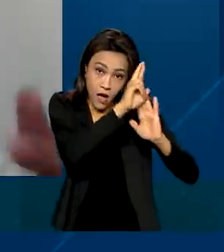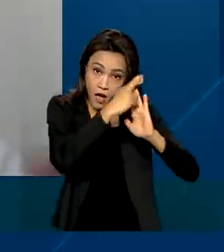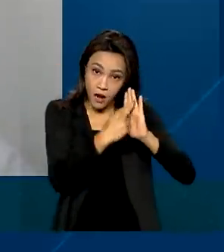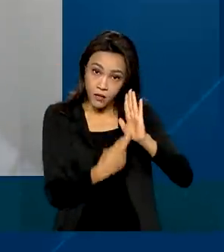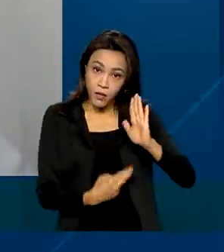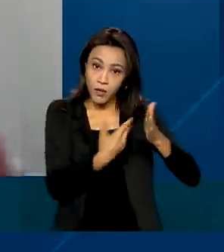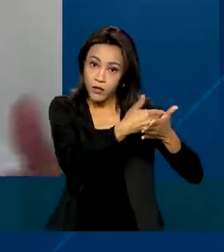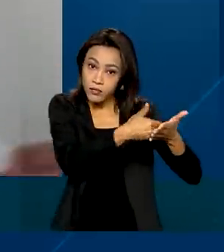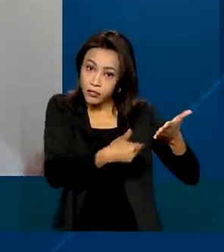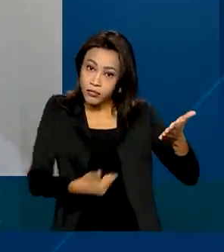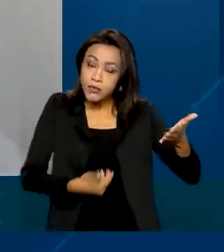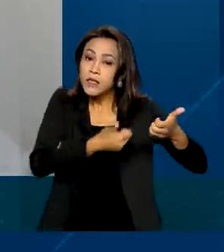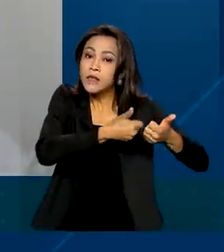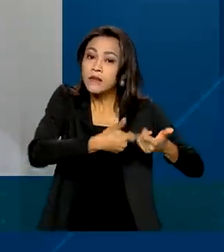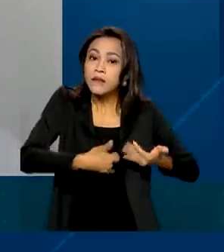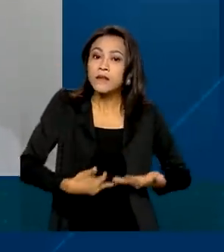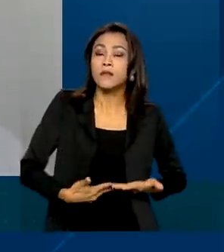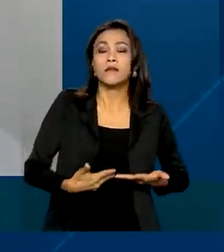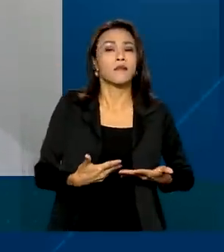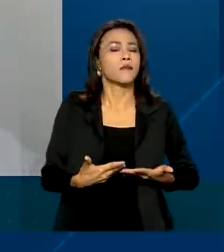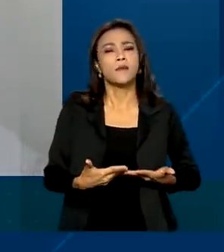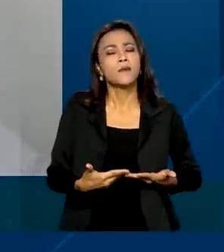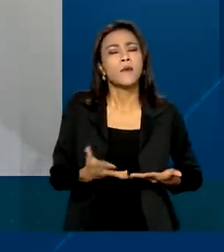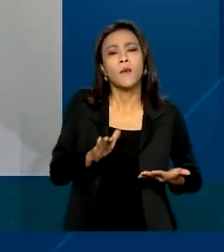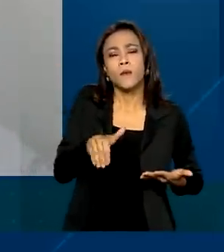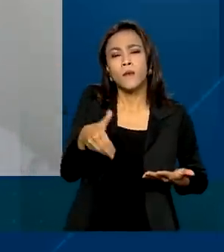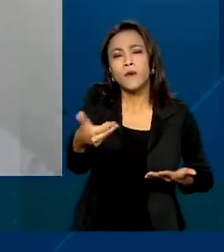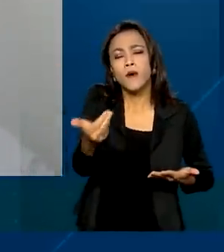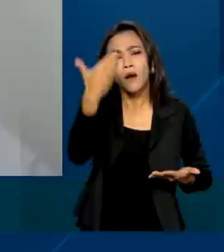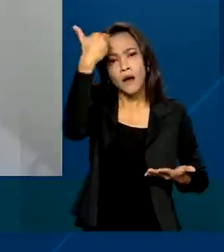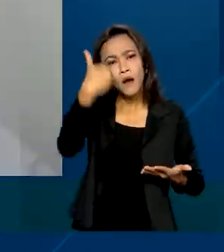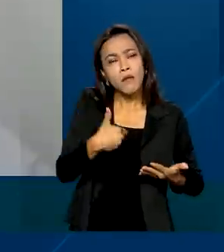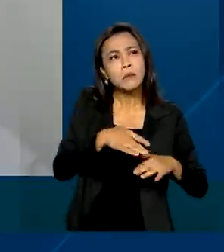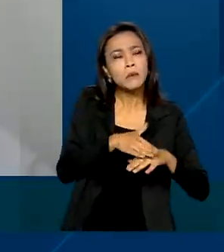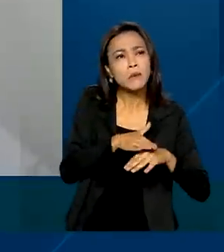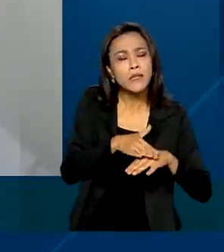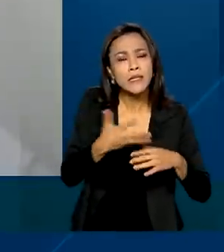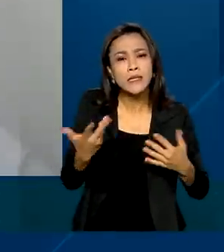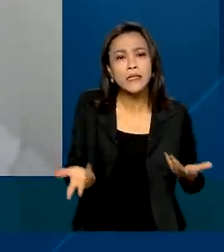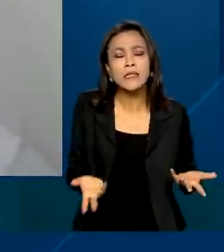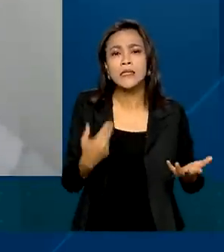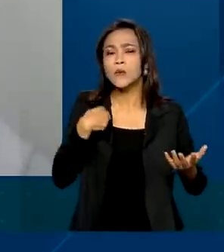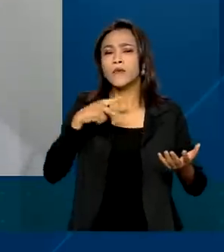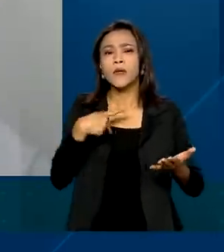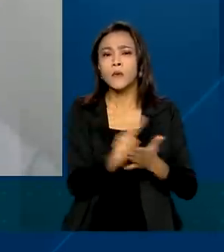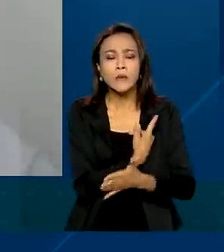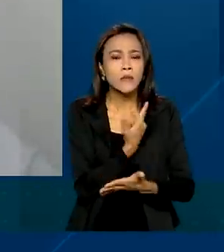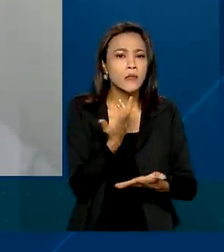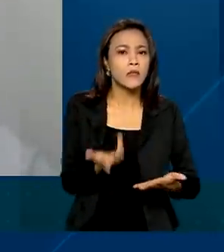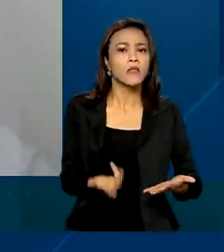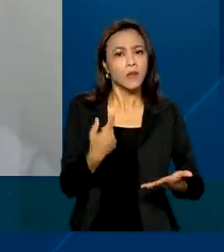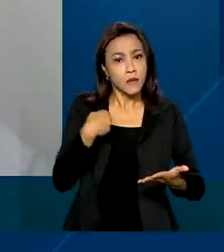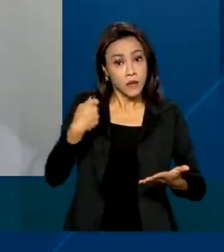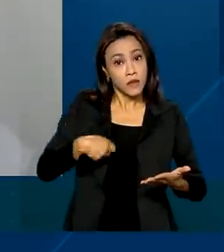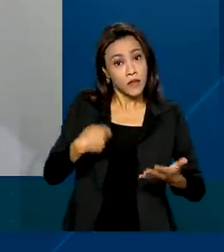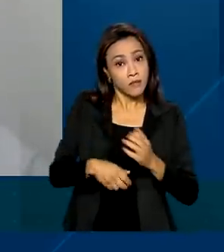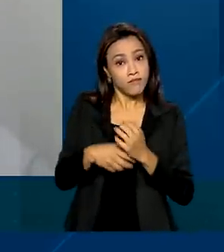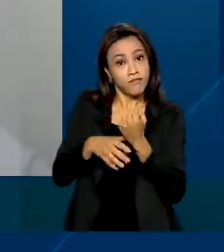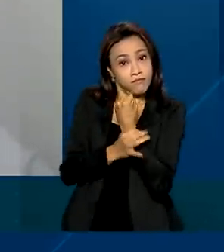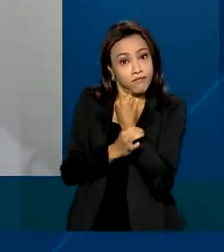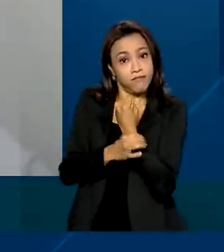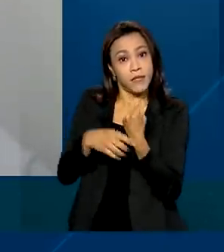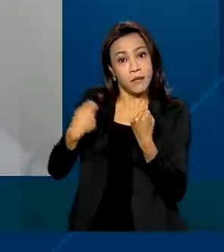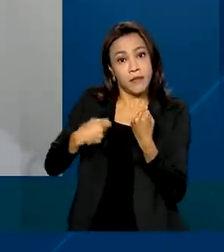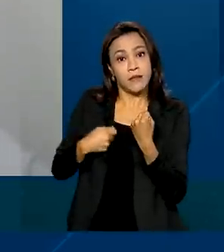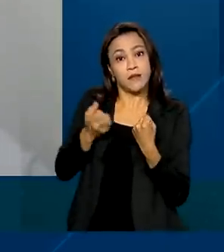descrevendo qual que é a doença ou o acidente que aquele segurado sofreu e que acarretou